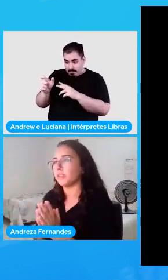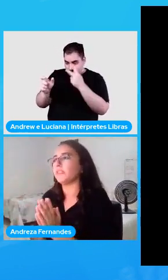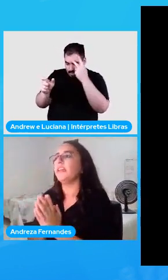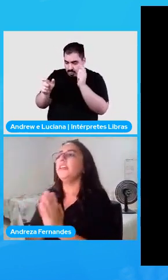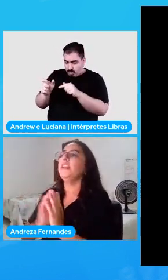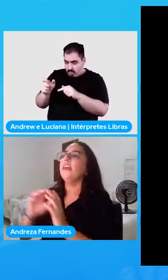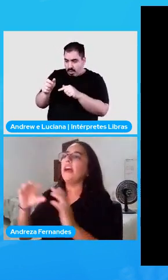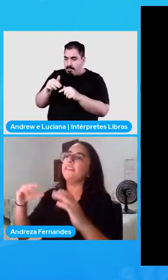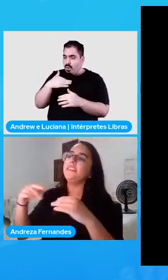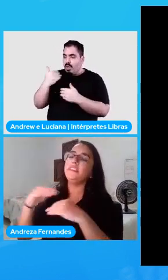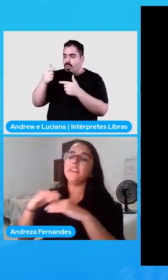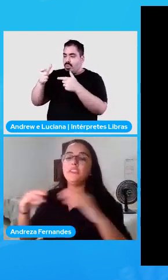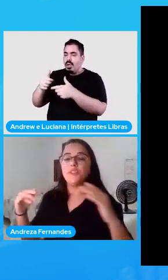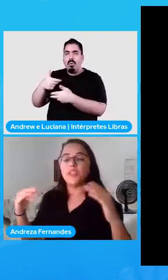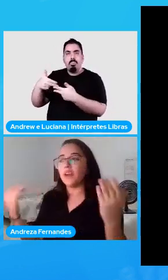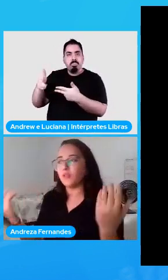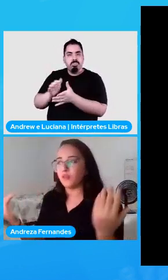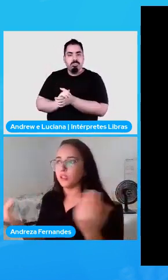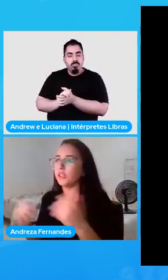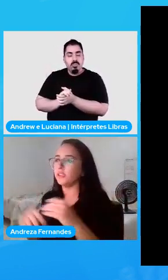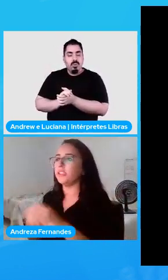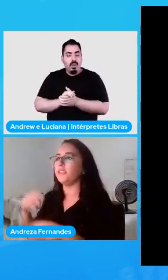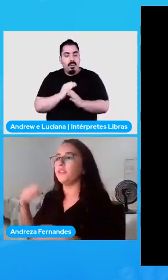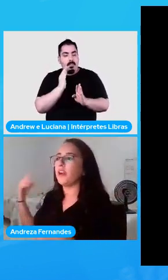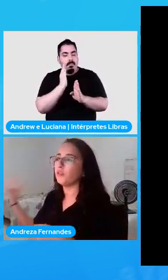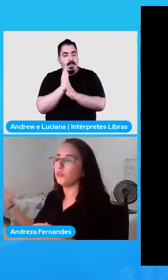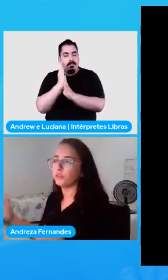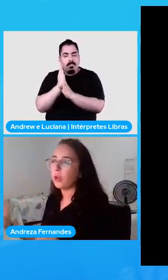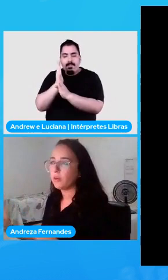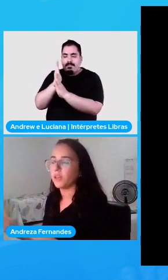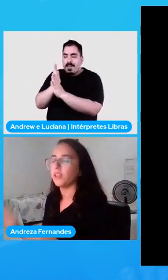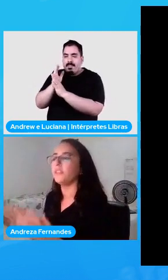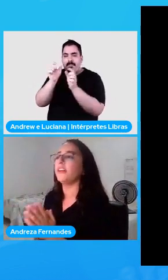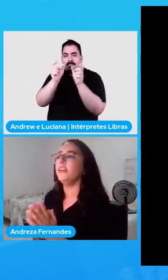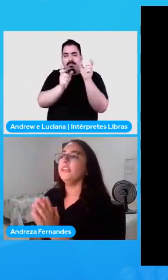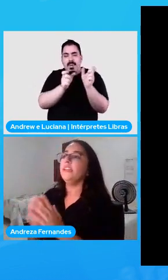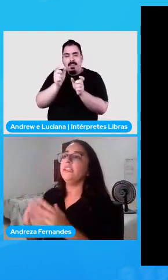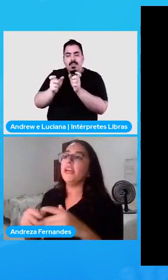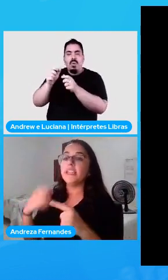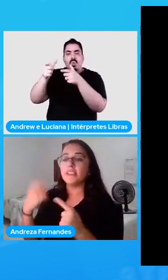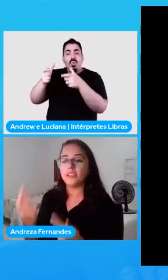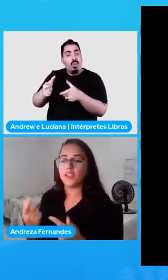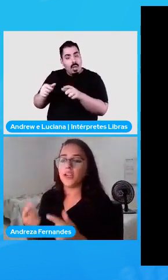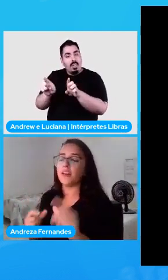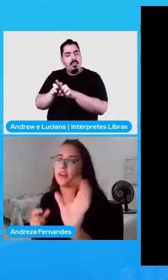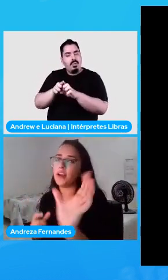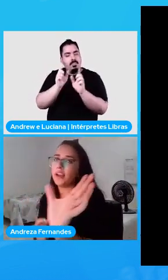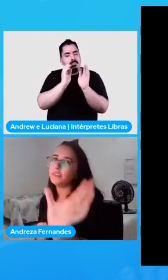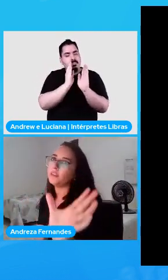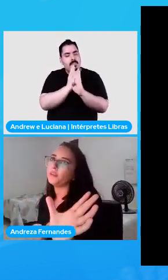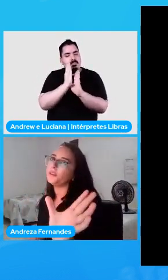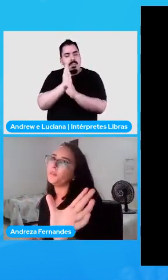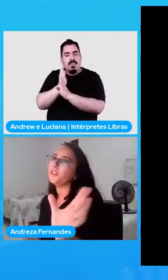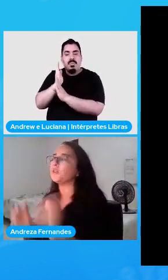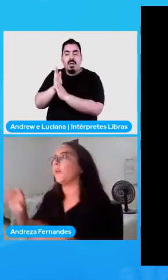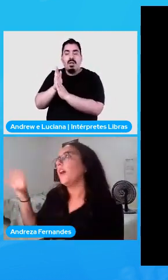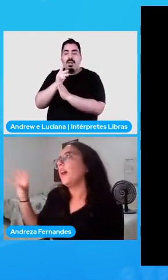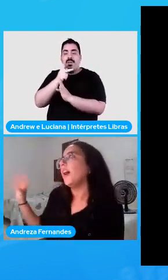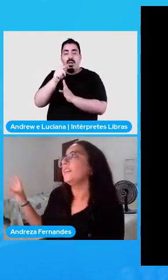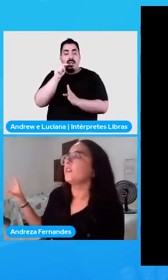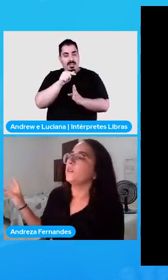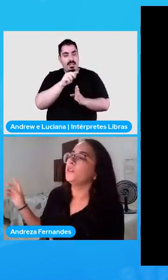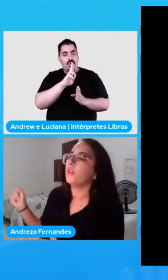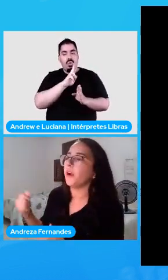em tal canto, né? A gente identificava o fulano, identificava o tal canto, né? E aí classificava. Ah, isso é o nome de uma pessoa.